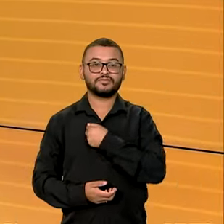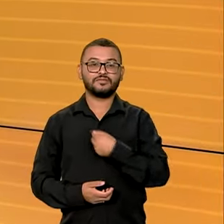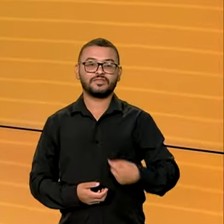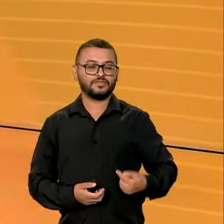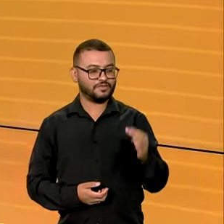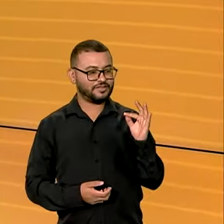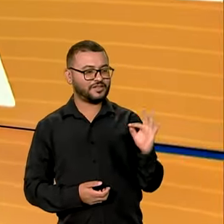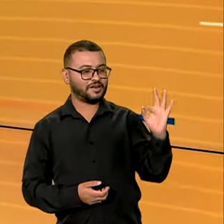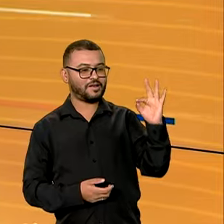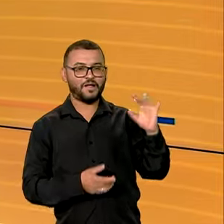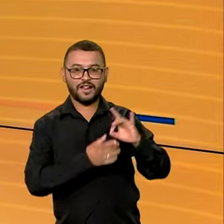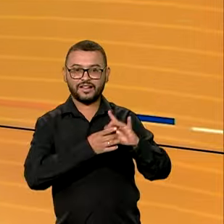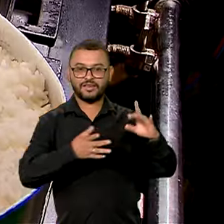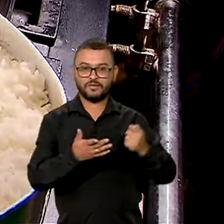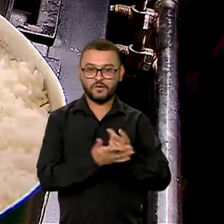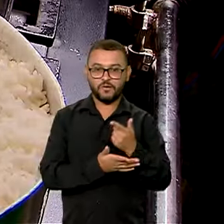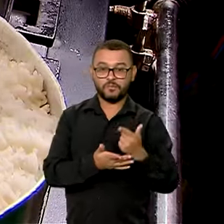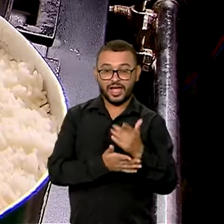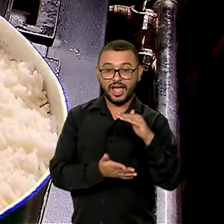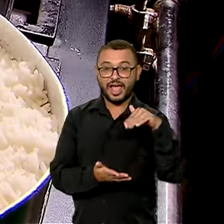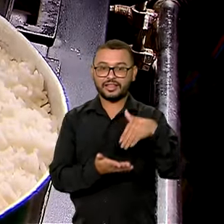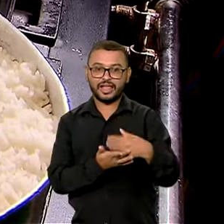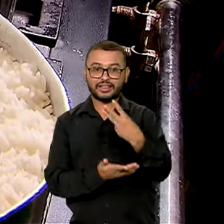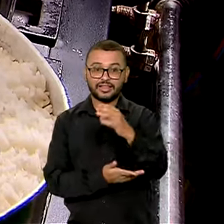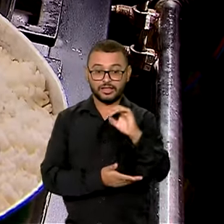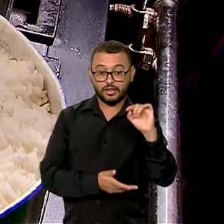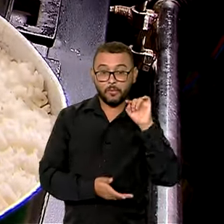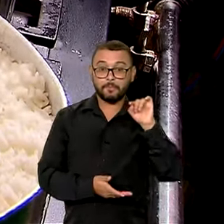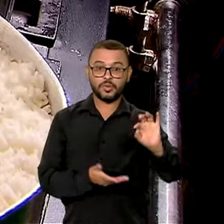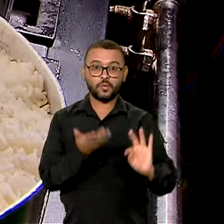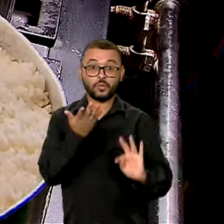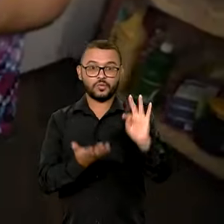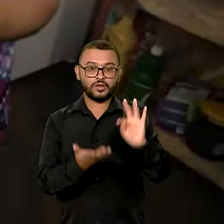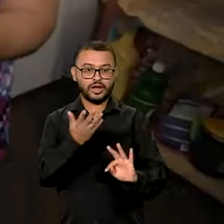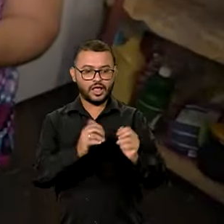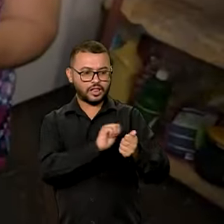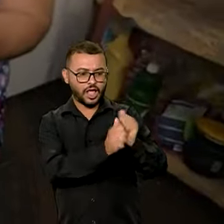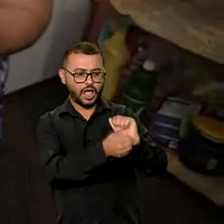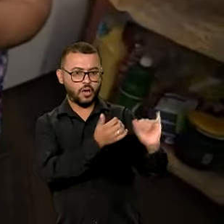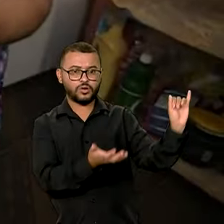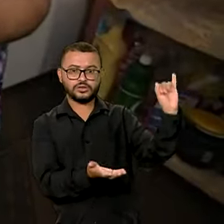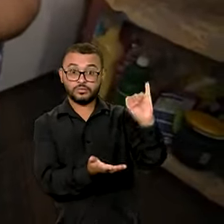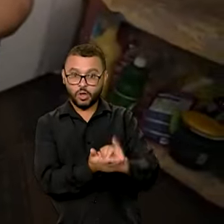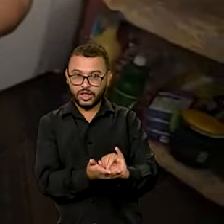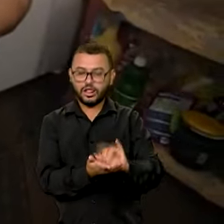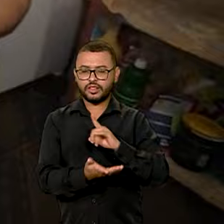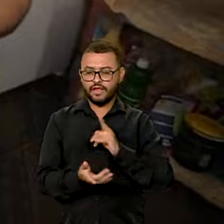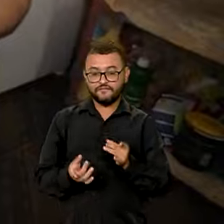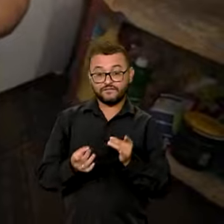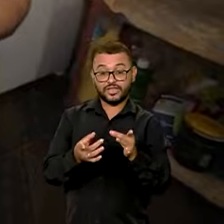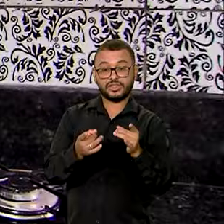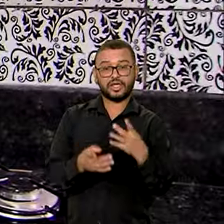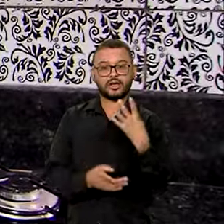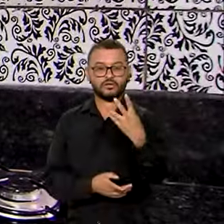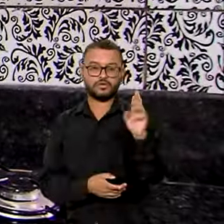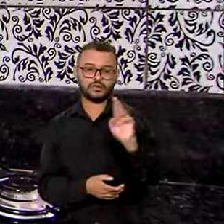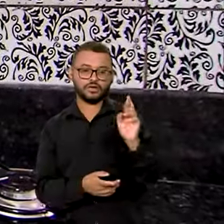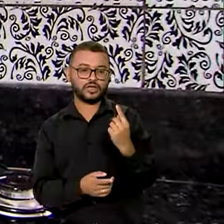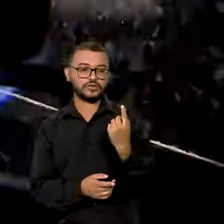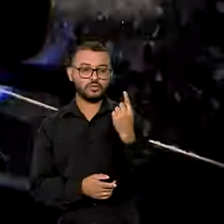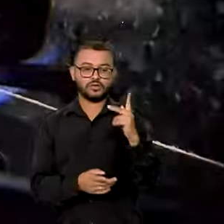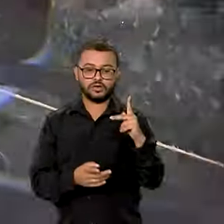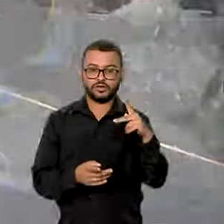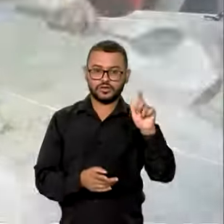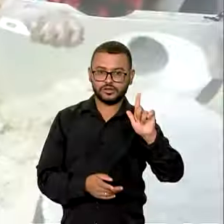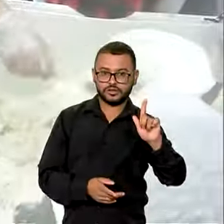O governo federal autoriza a compra de até 300 mil toneladas de arroz importado. O produto será vendido a R